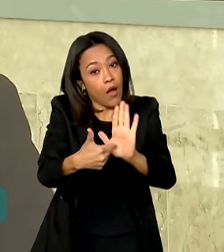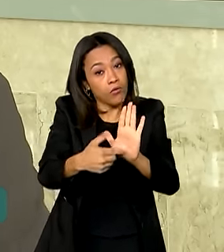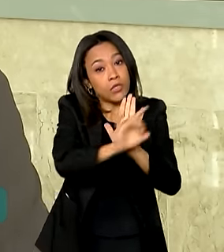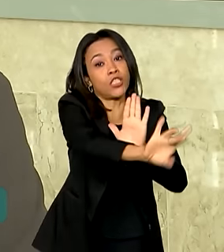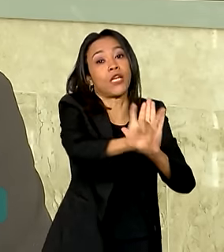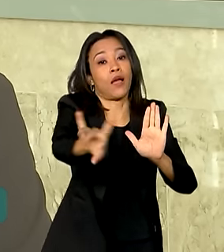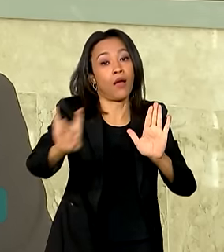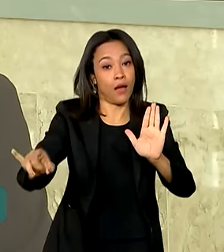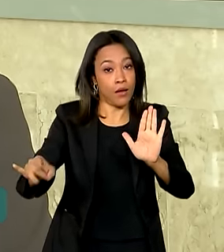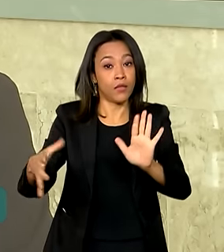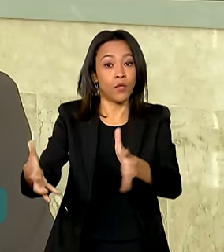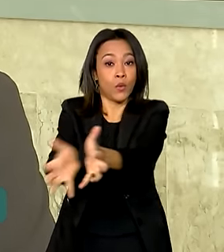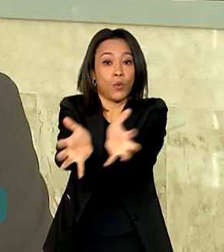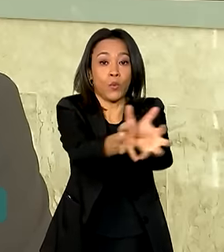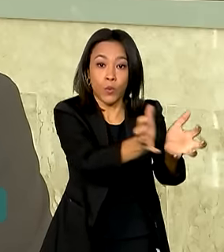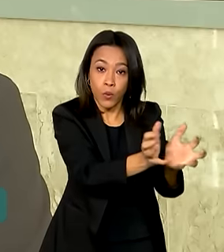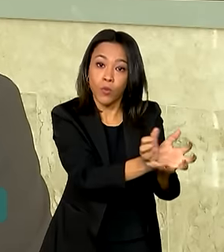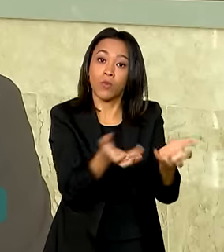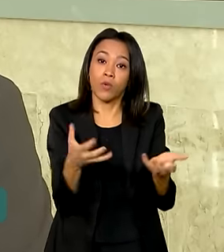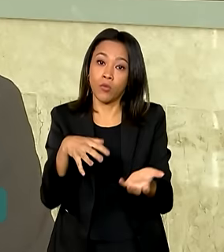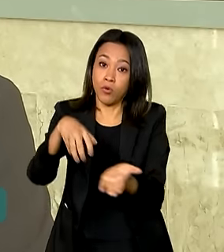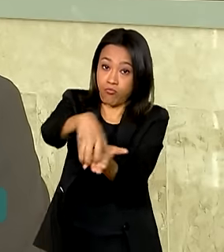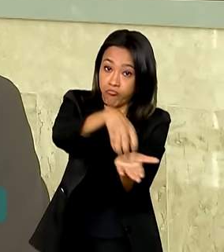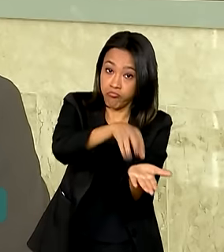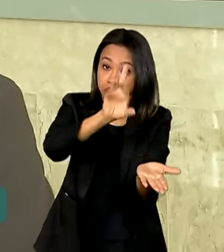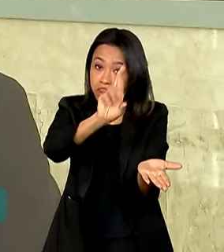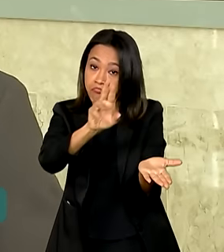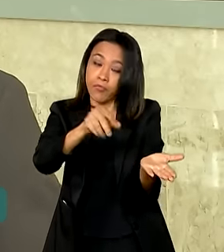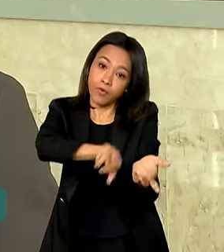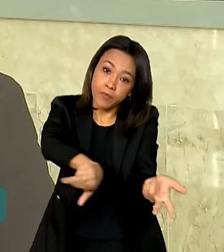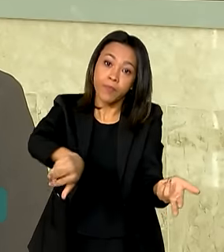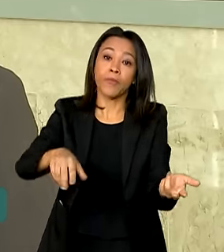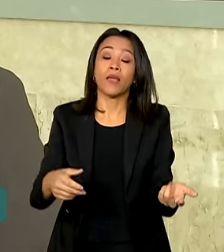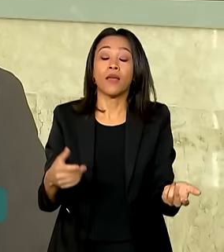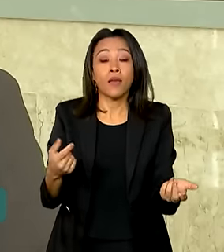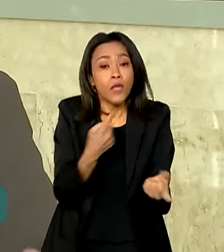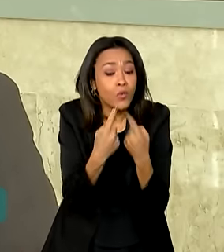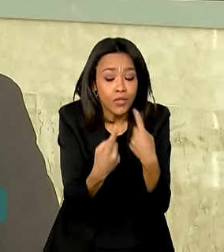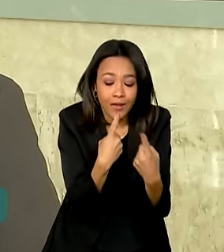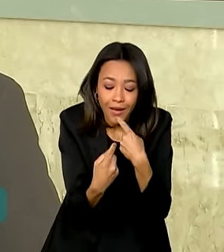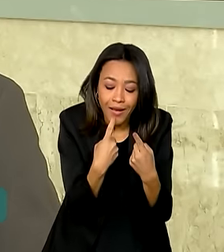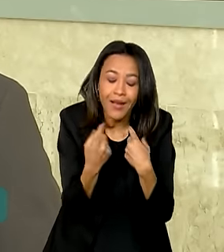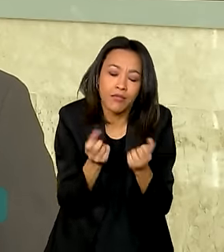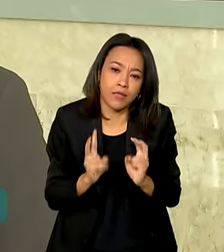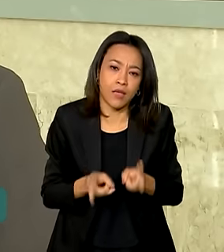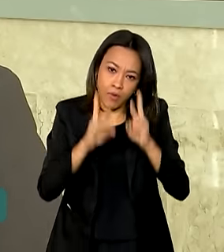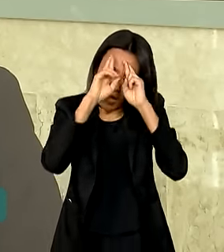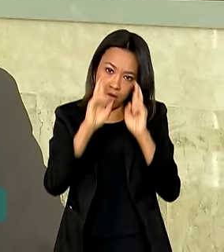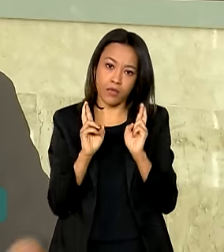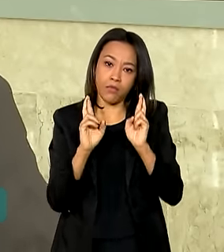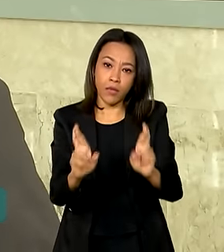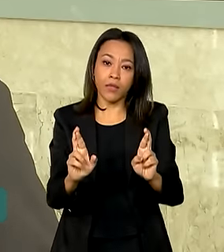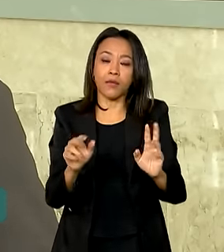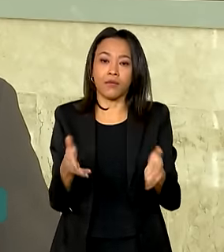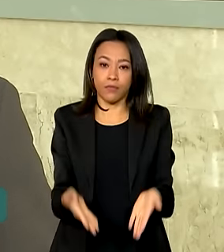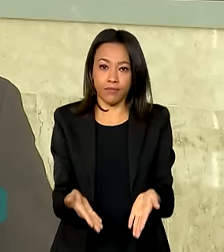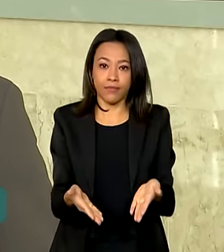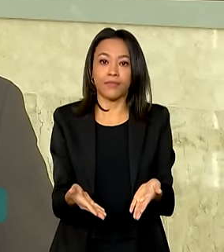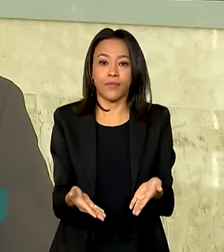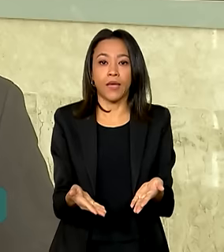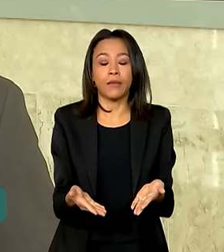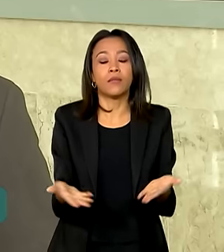atores. E o importante é isso, esse diálogo e tentar respeitar a liderança situacional e a